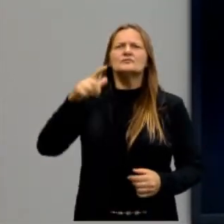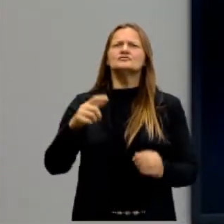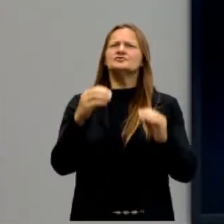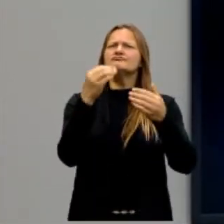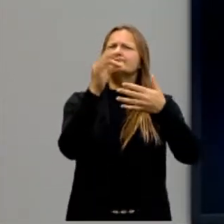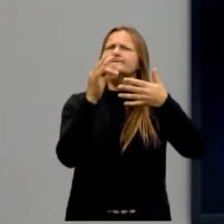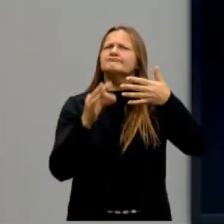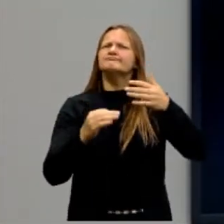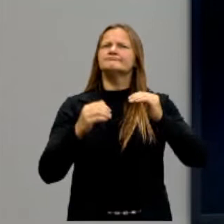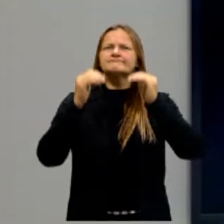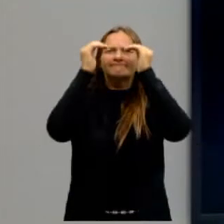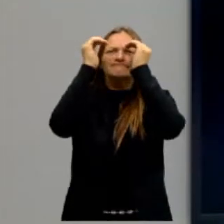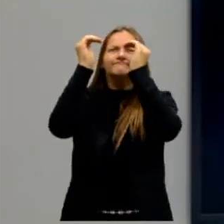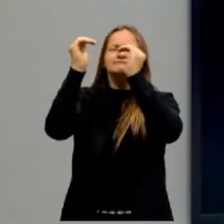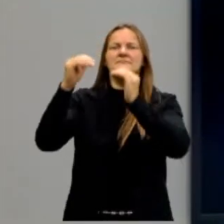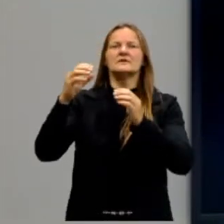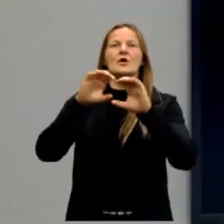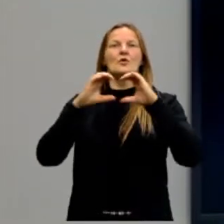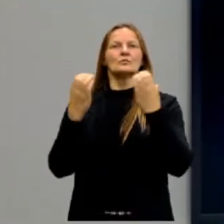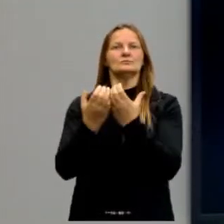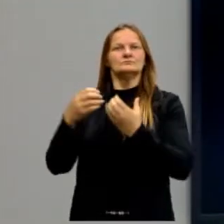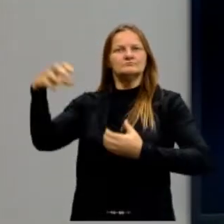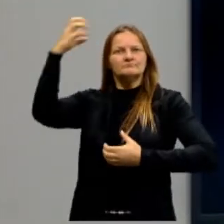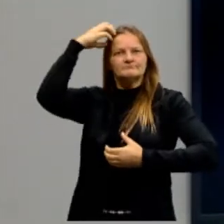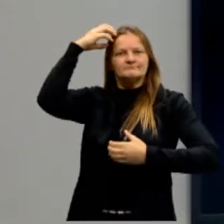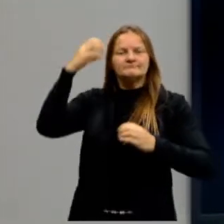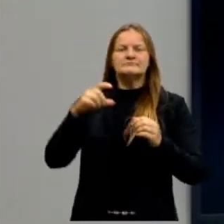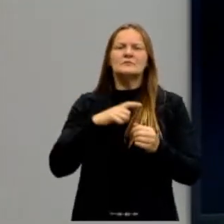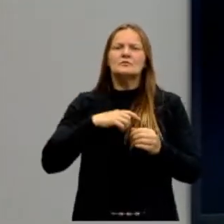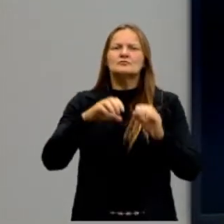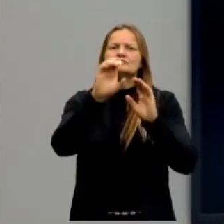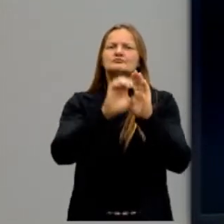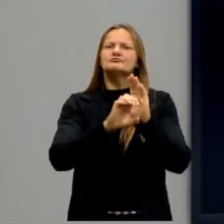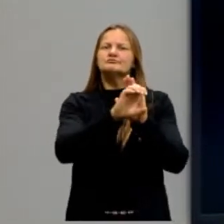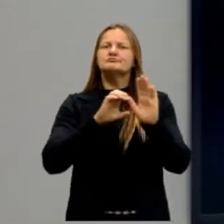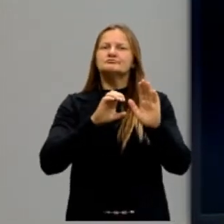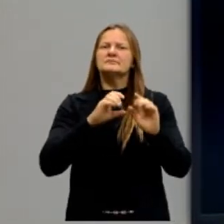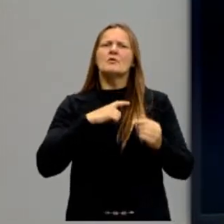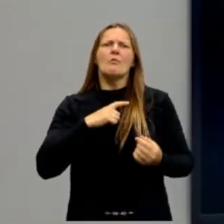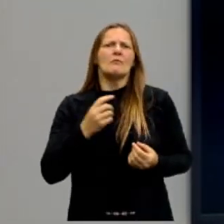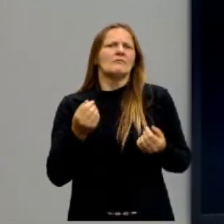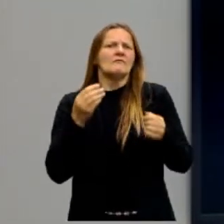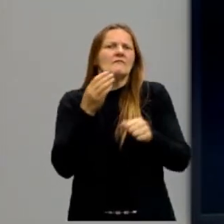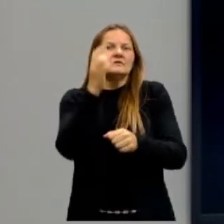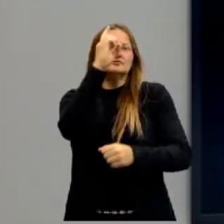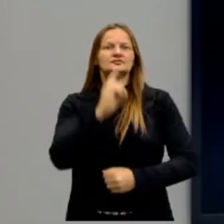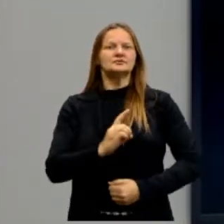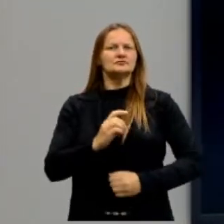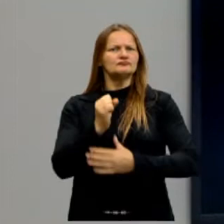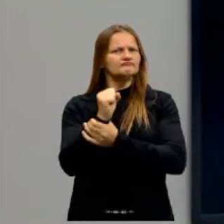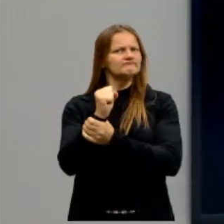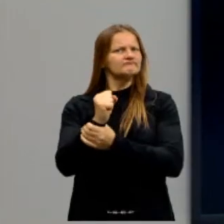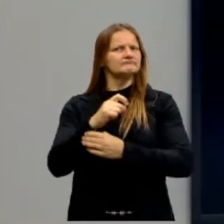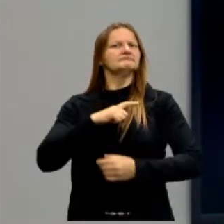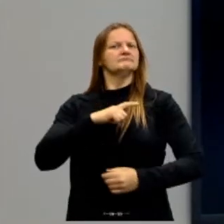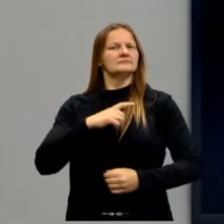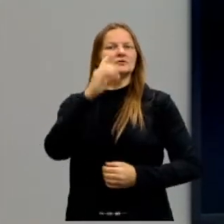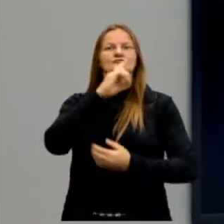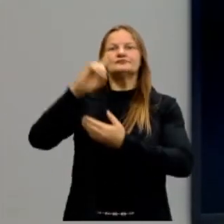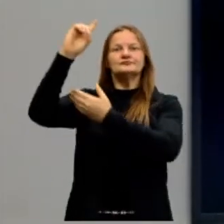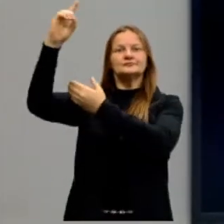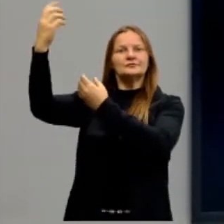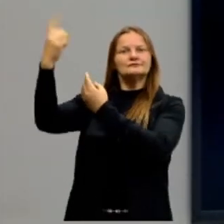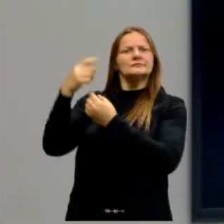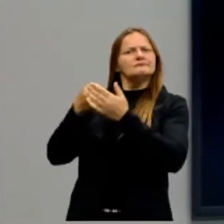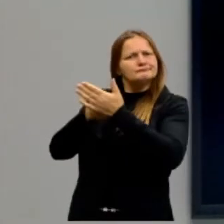comunidade, reinado, ou a população, os cristãos, teriam então o direito, assegurado, direito quase que divino, de